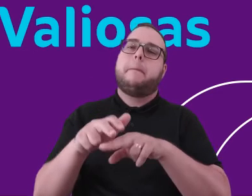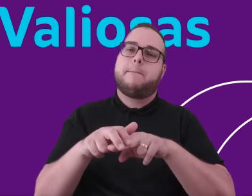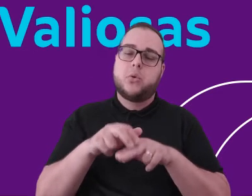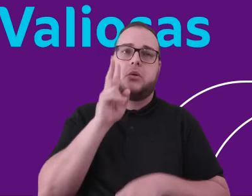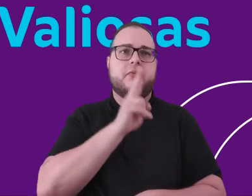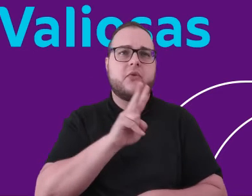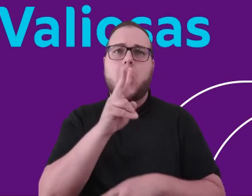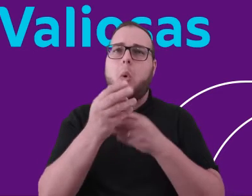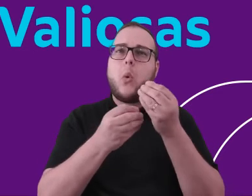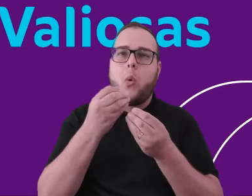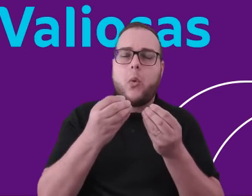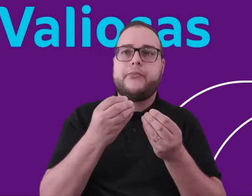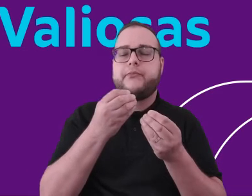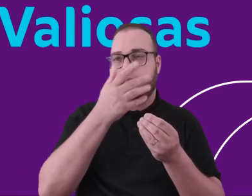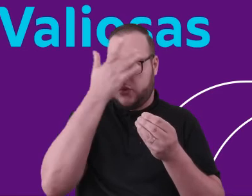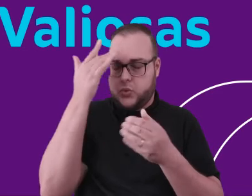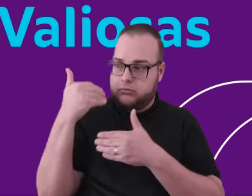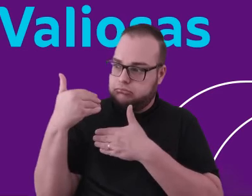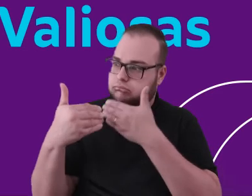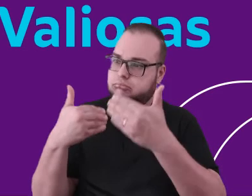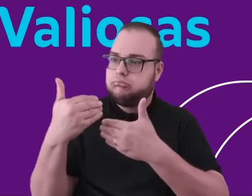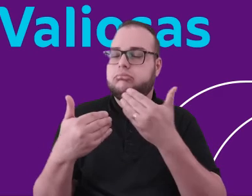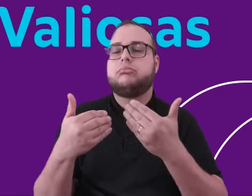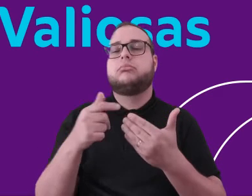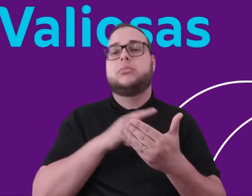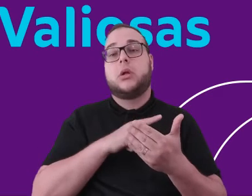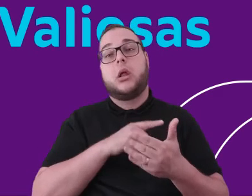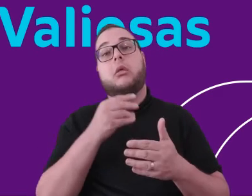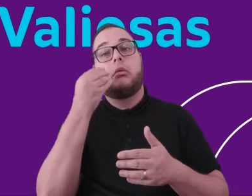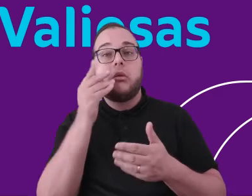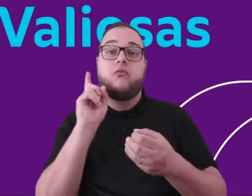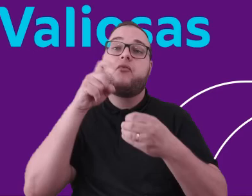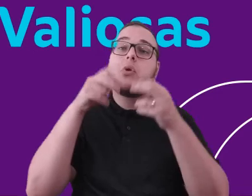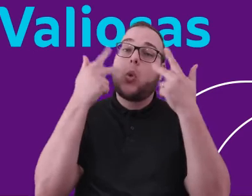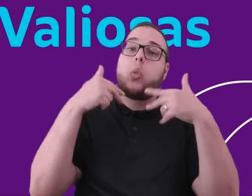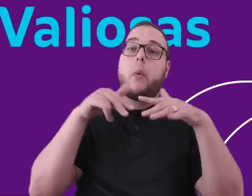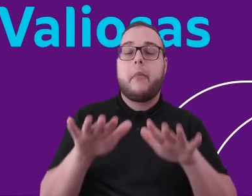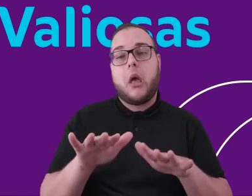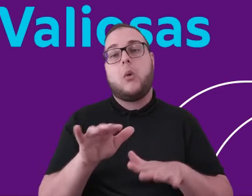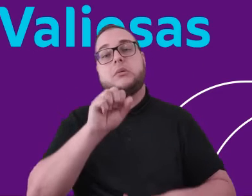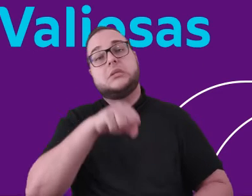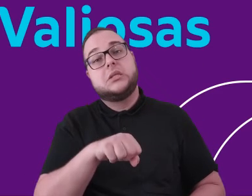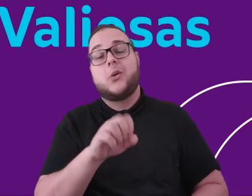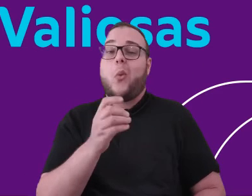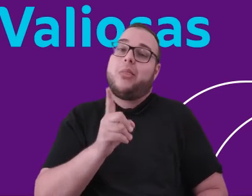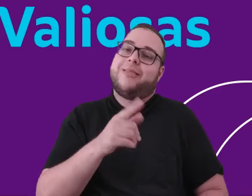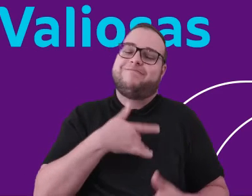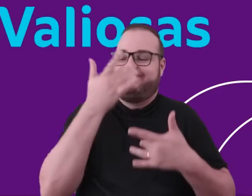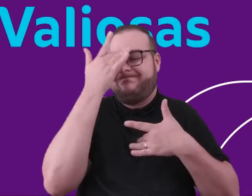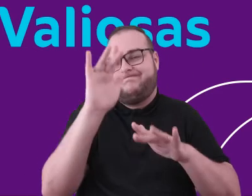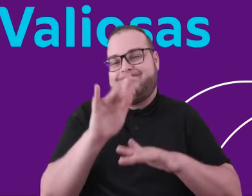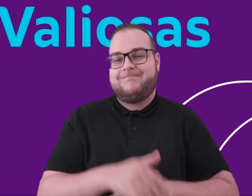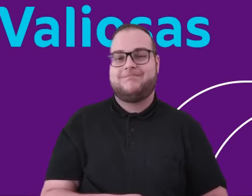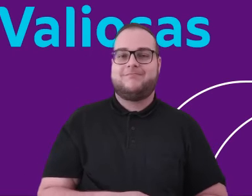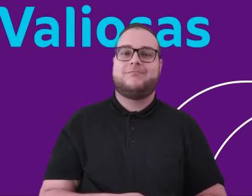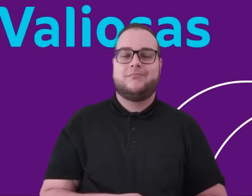como que elas evoluem ao longo do tempo e que velocidade elas vão voltar para o normal, ou para o pré-Covid, se é que um dia elas